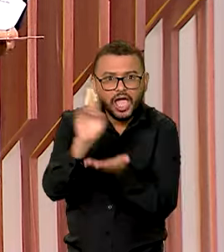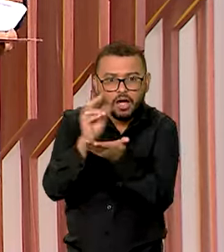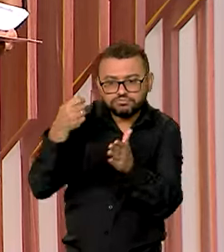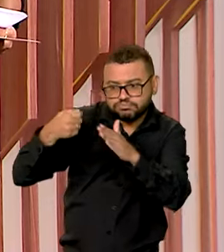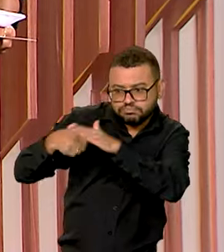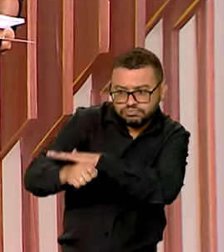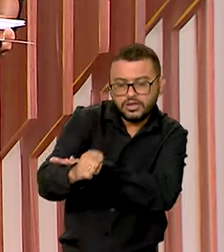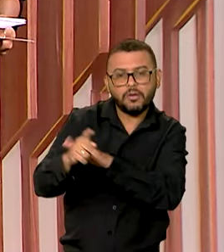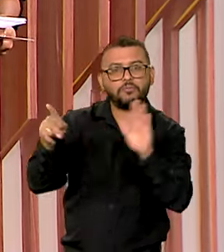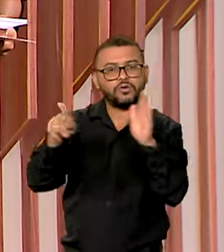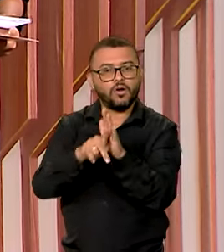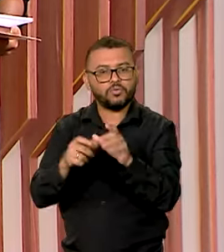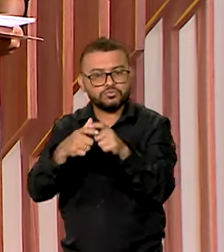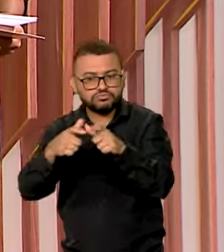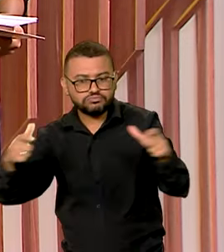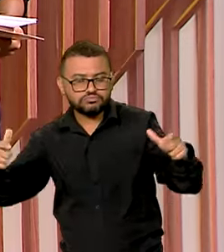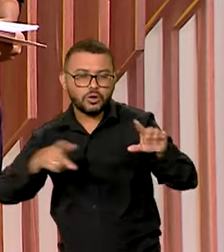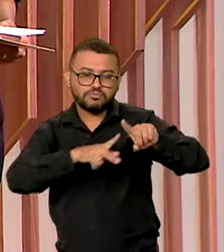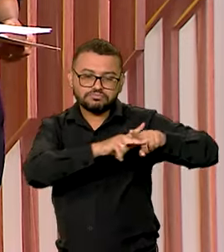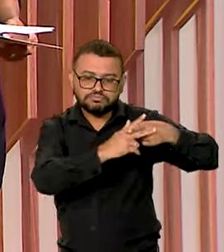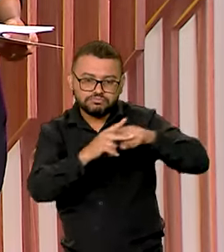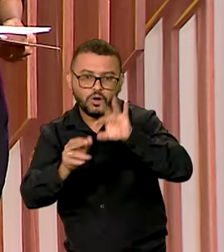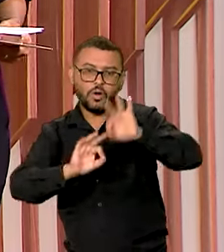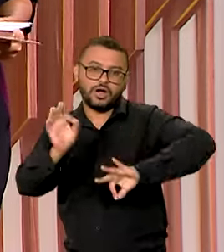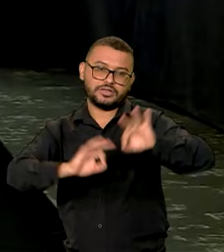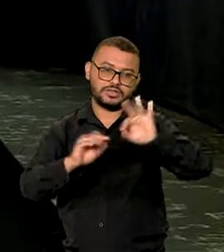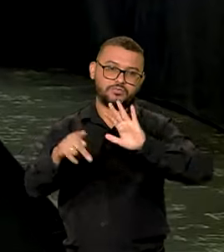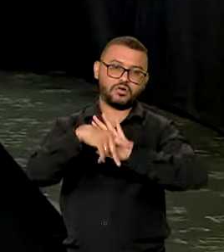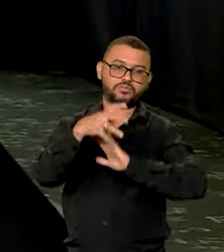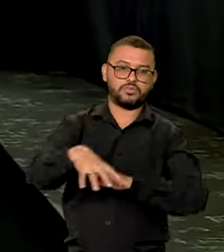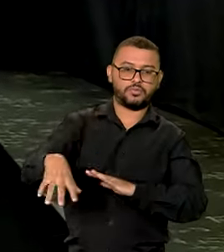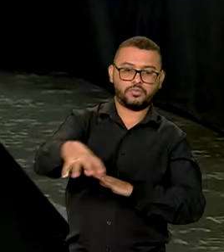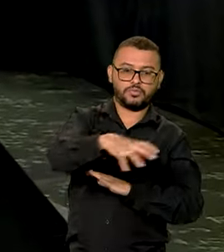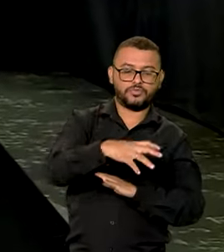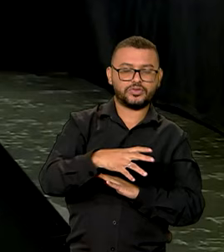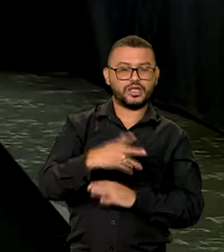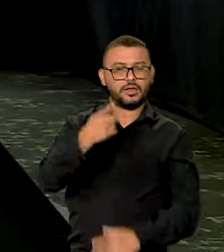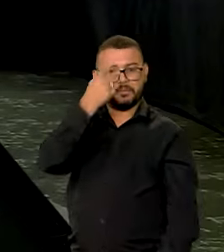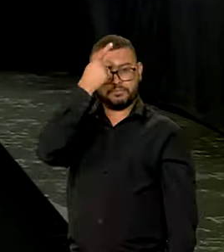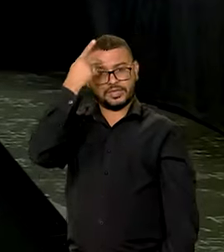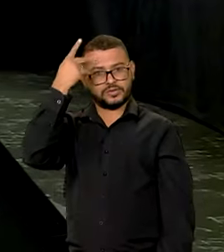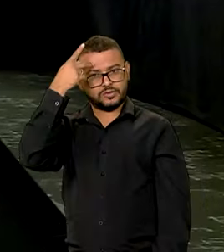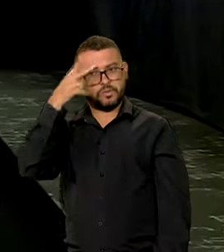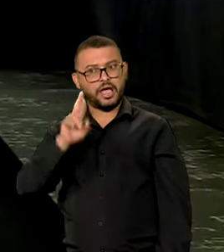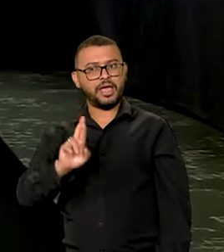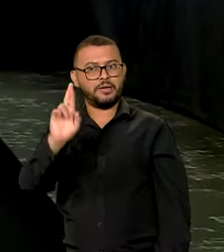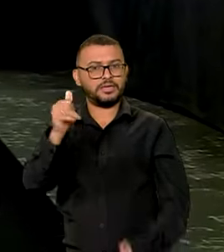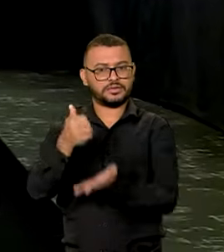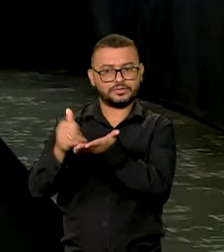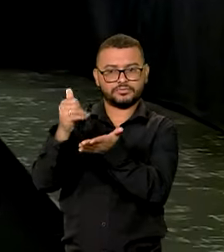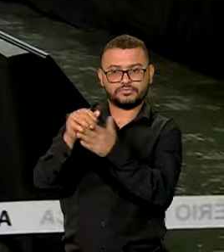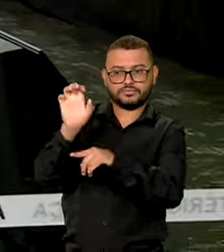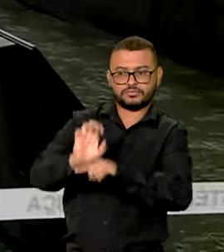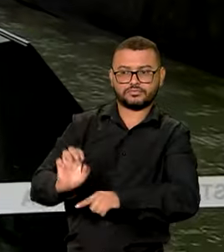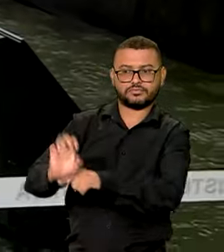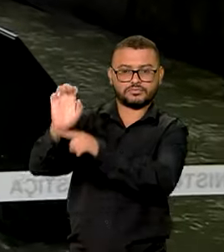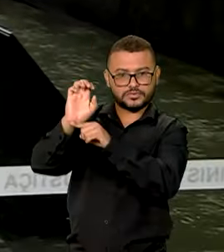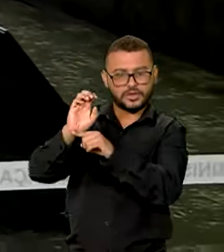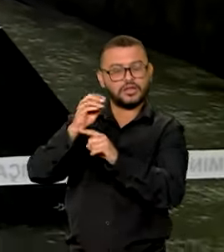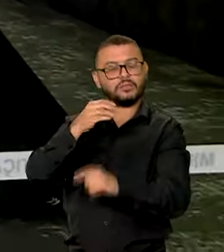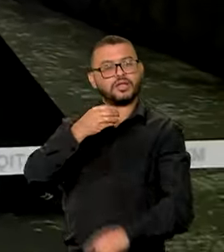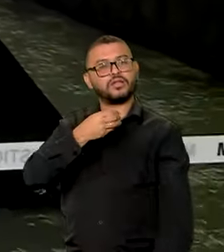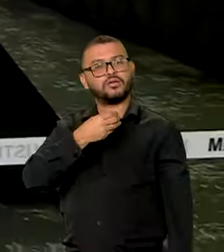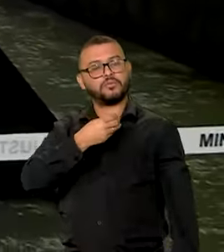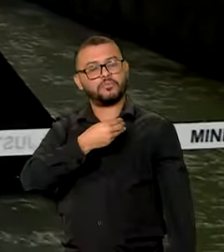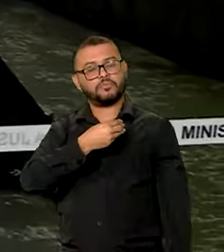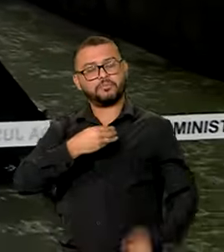aplicados na ampliação e modernização desse setor. Representantes das secretarias estaduais e do Ministério da